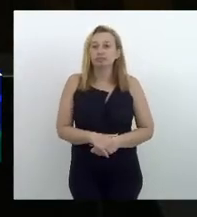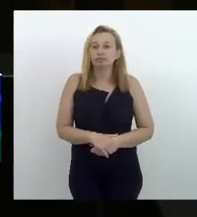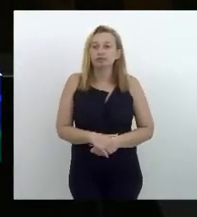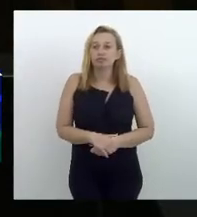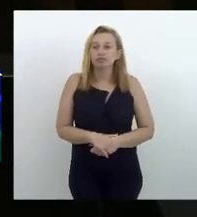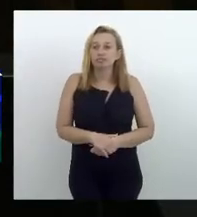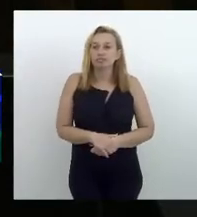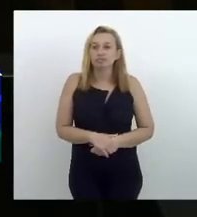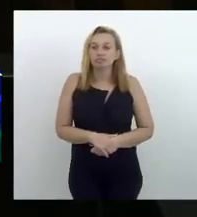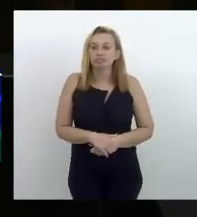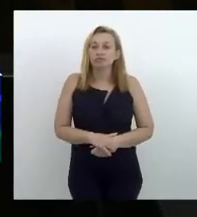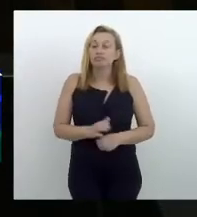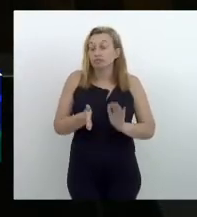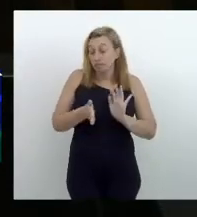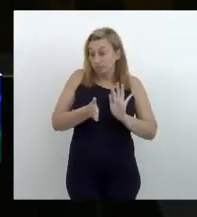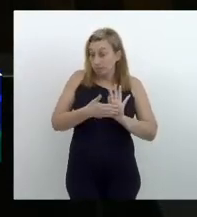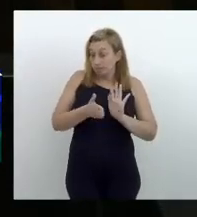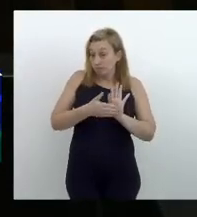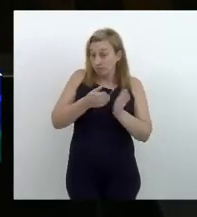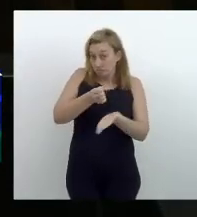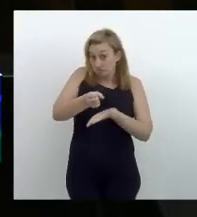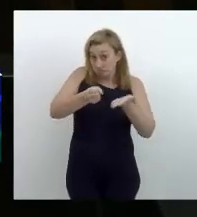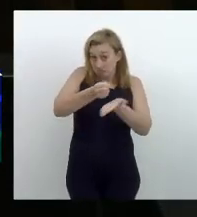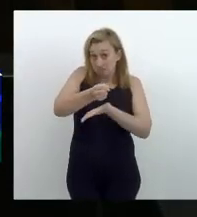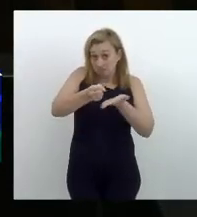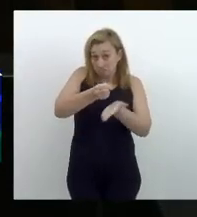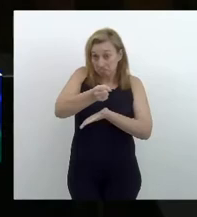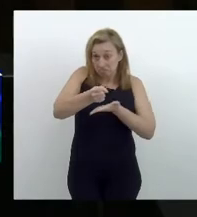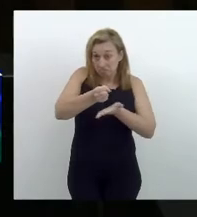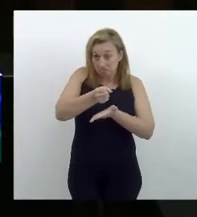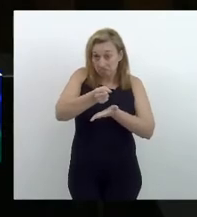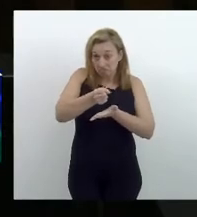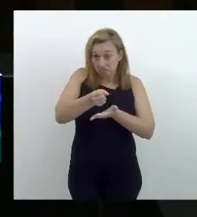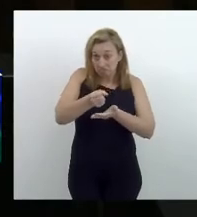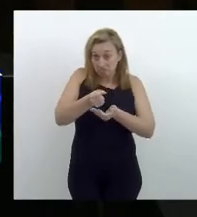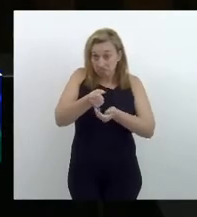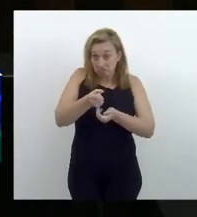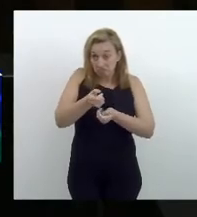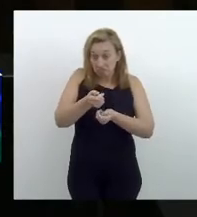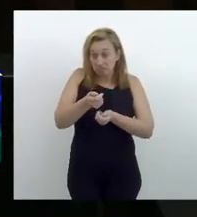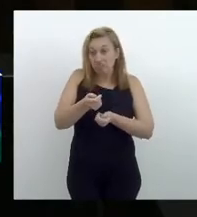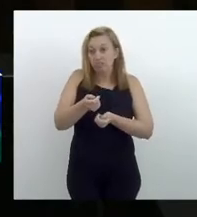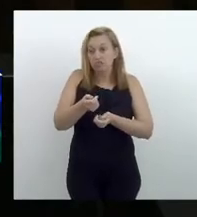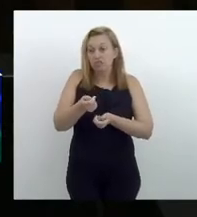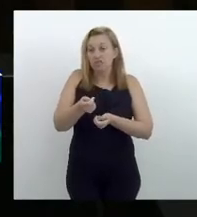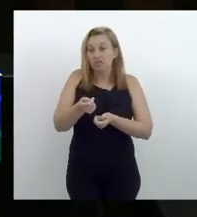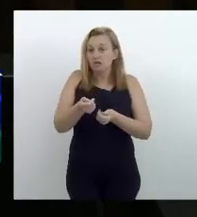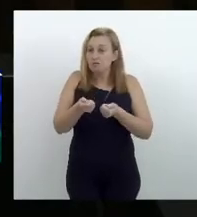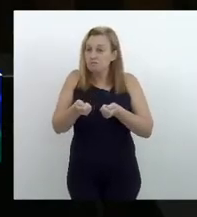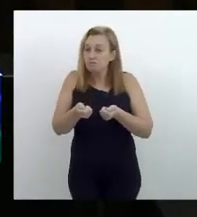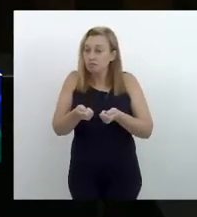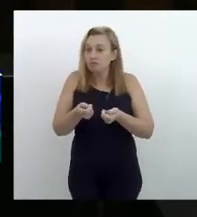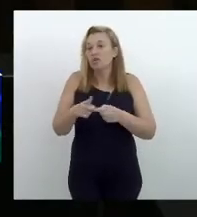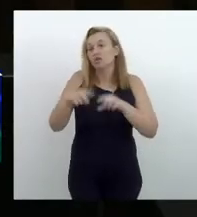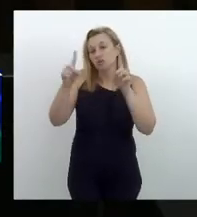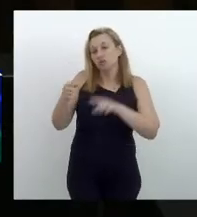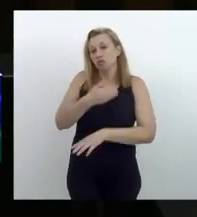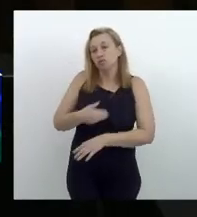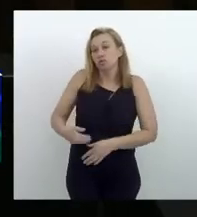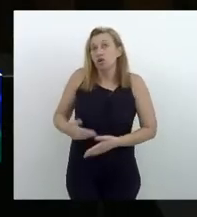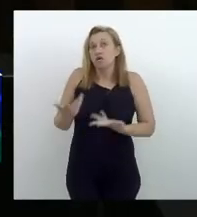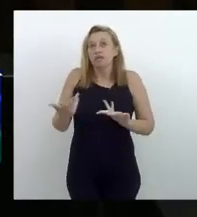você tem como proposta básica arrochar o funcionalismo público como fosse ele